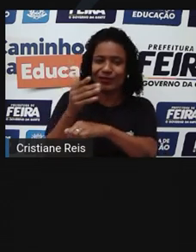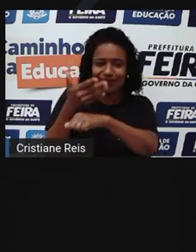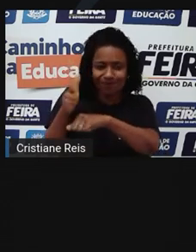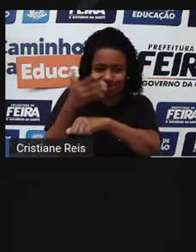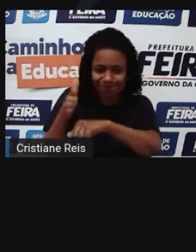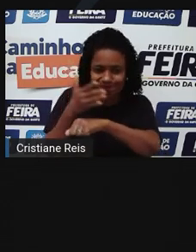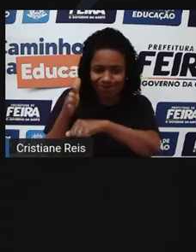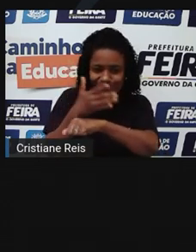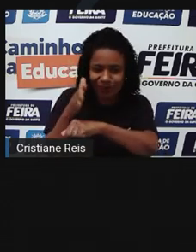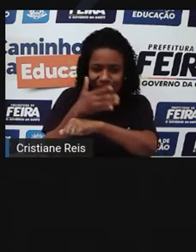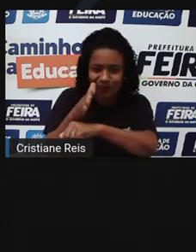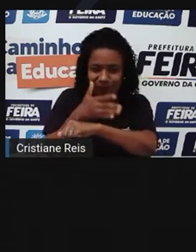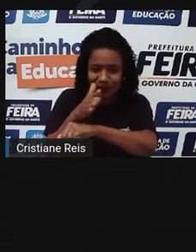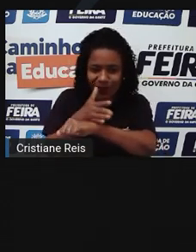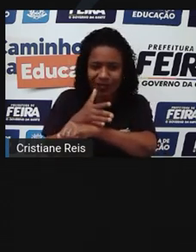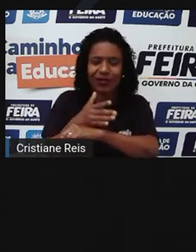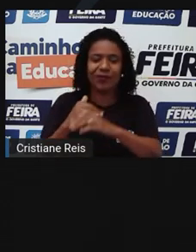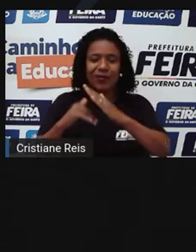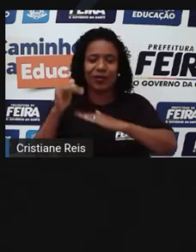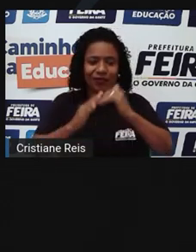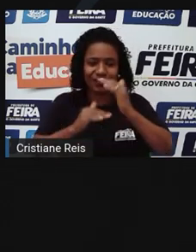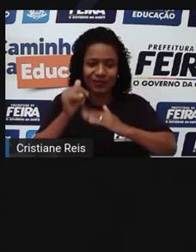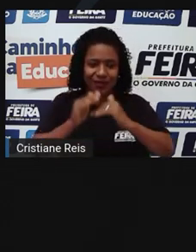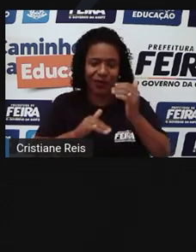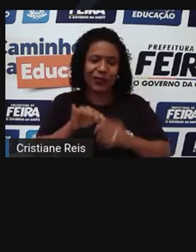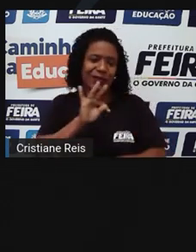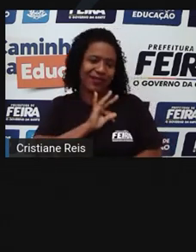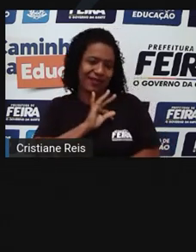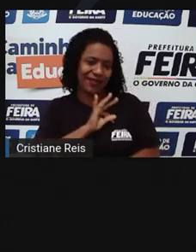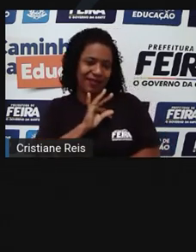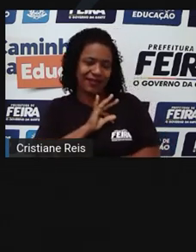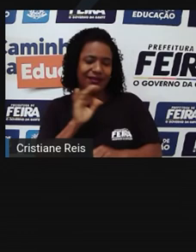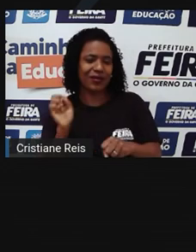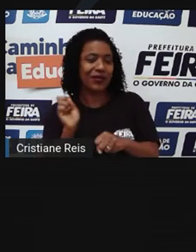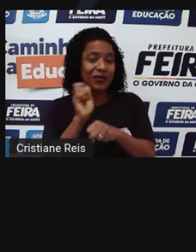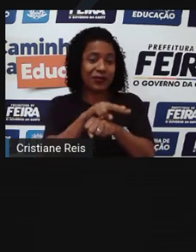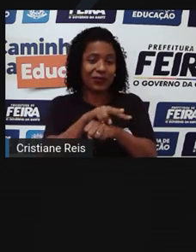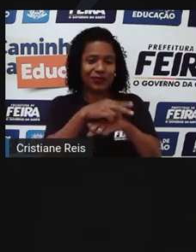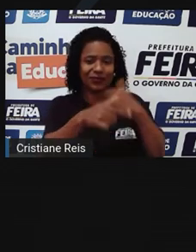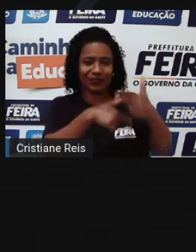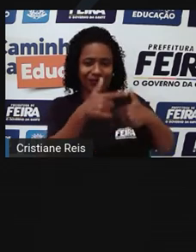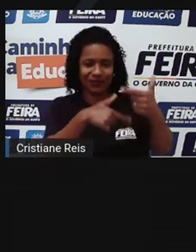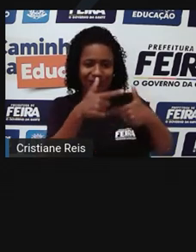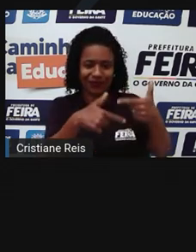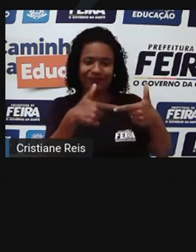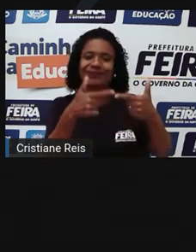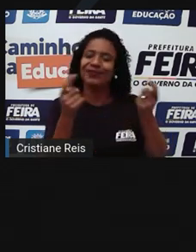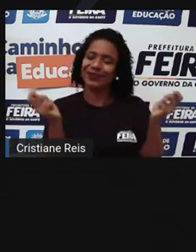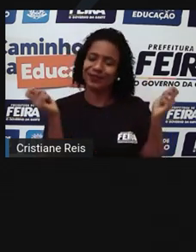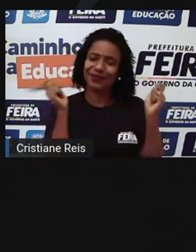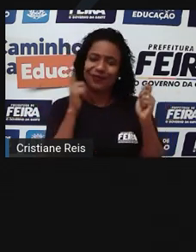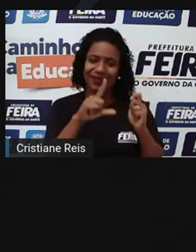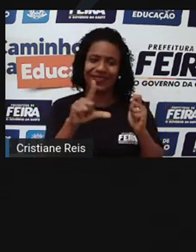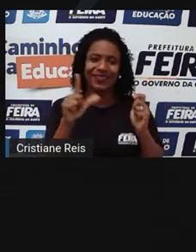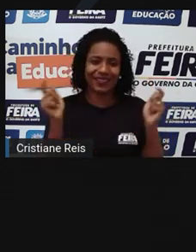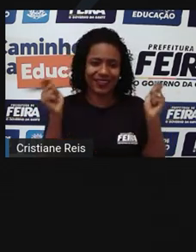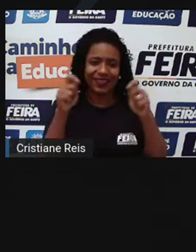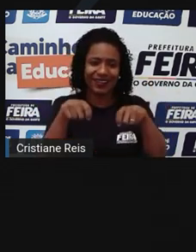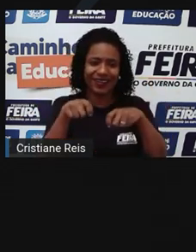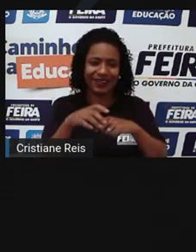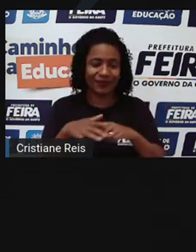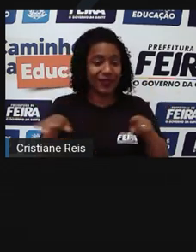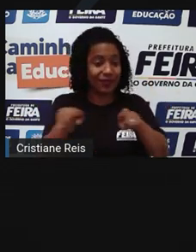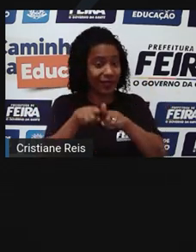profissões, contribuindo para que o cidadão possa se inserir e atuar no mundo do trabalho e na vida em